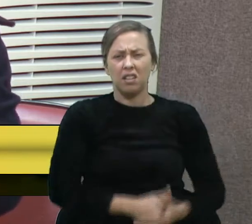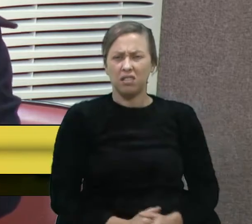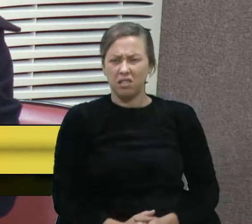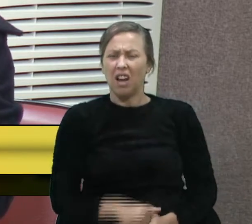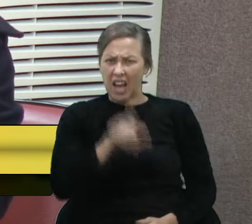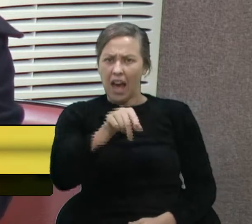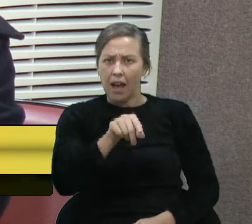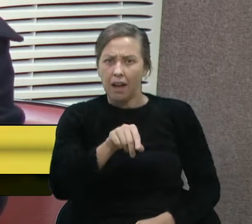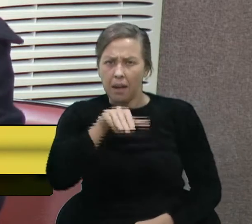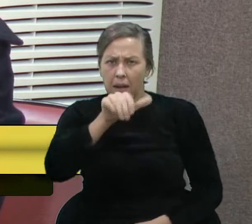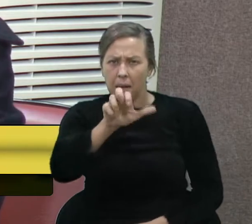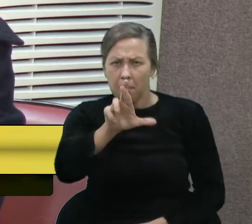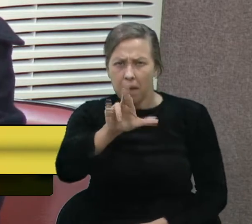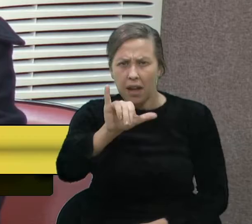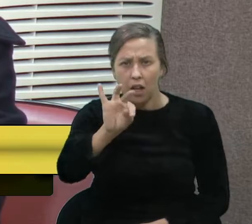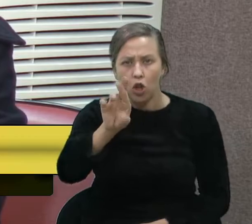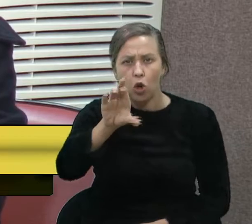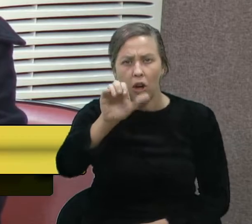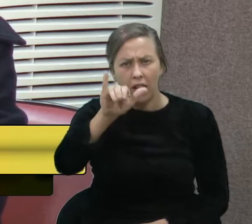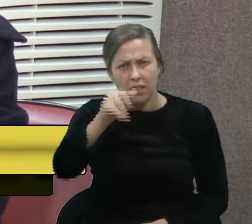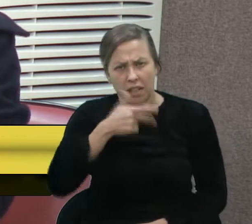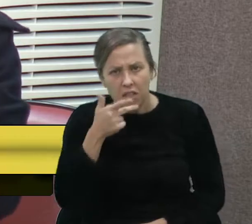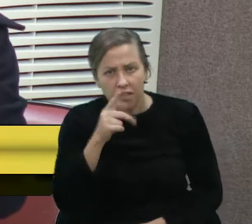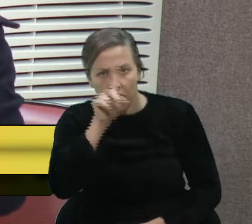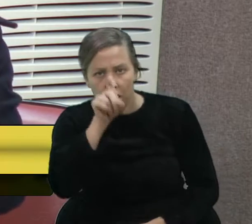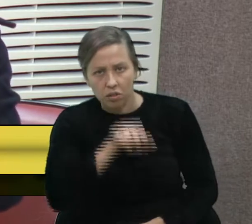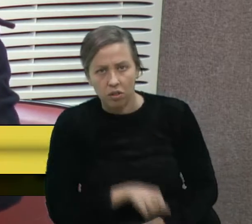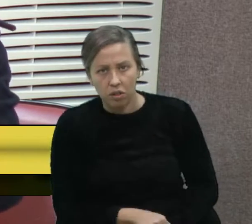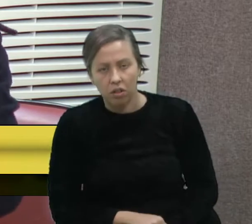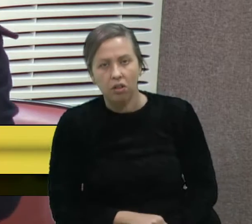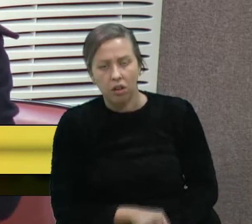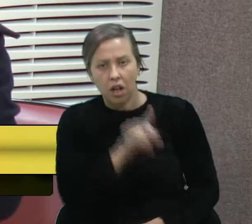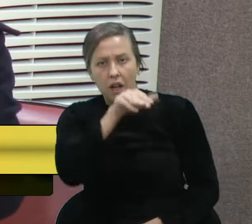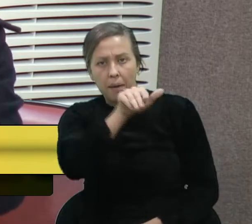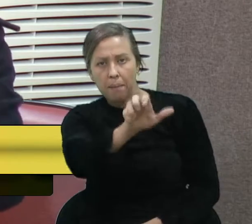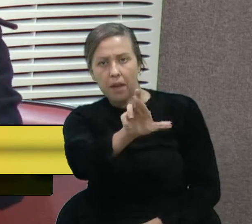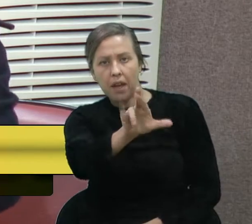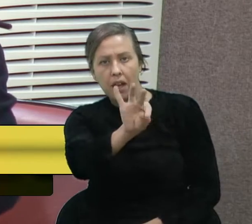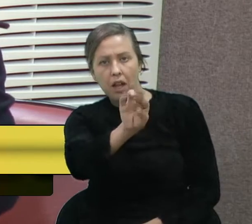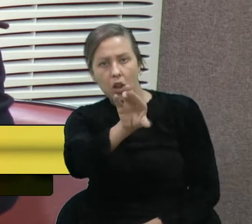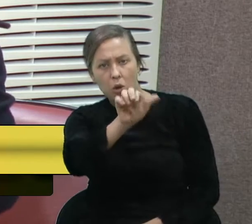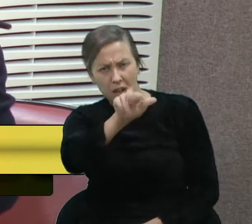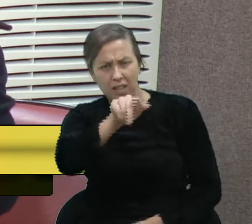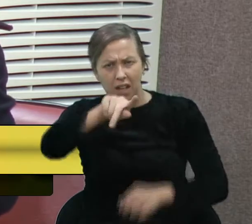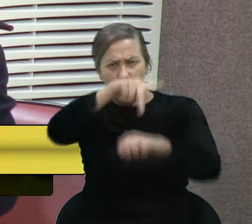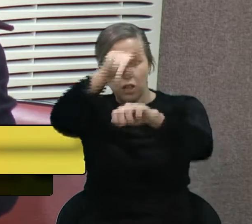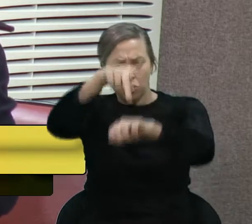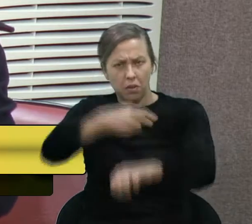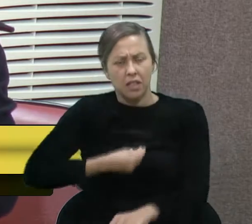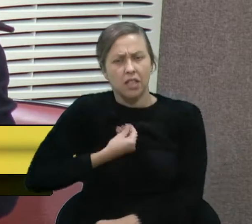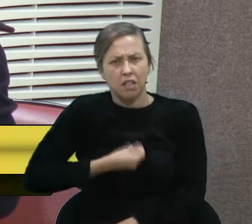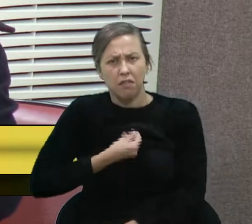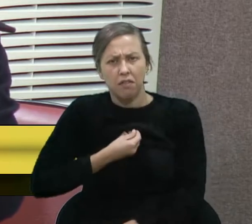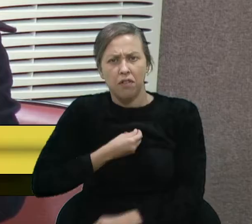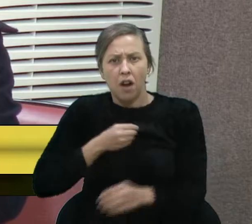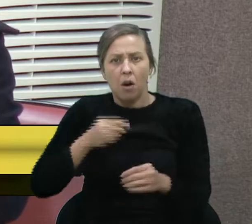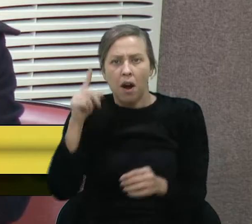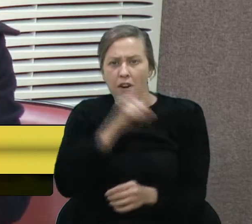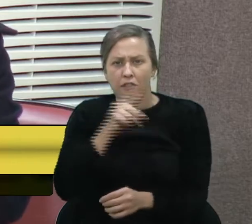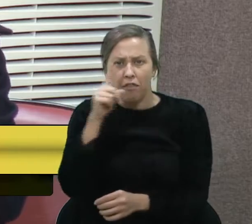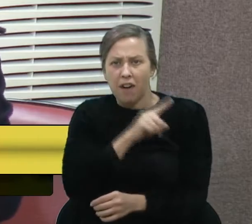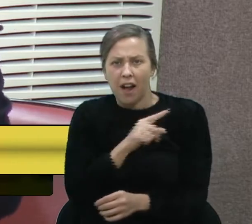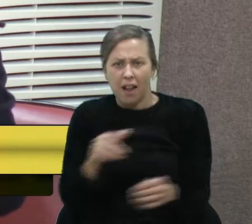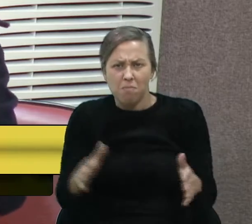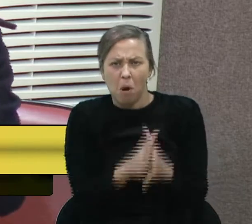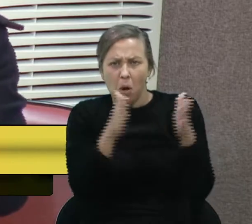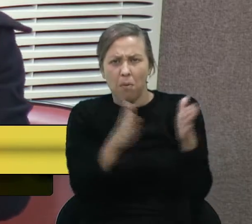É dessa meritocracia que a gente está falando, é da meritocracia de um país que vive um abismo de vulnerabilidade